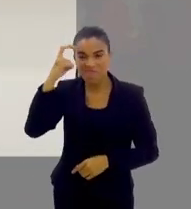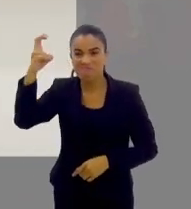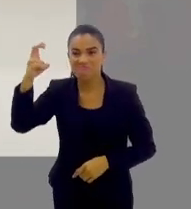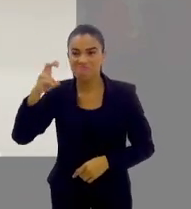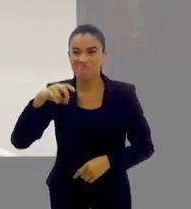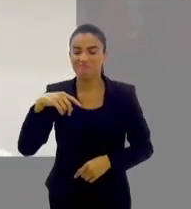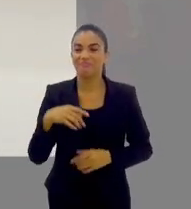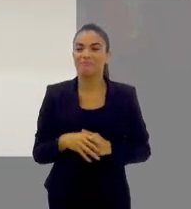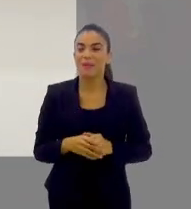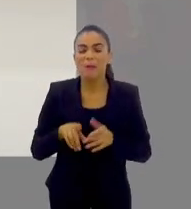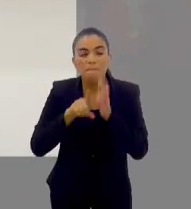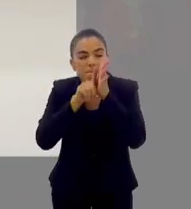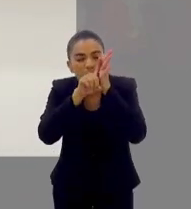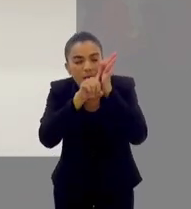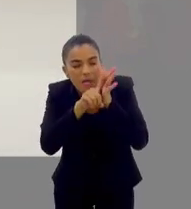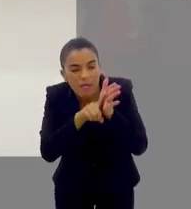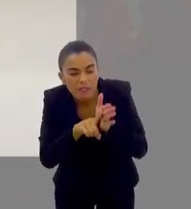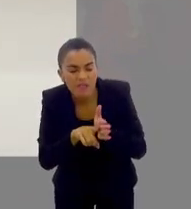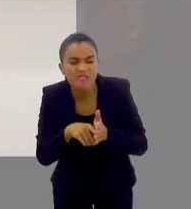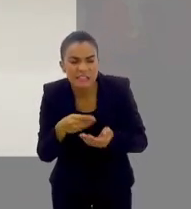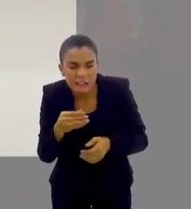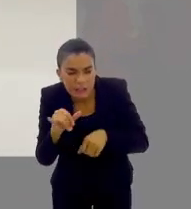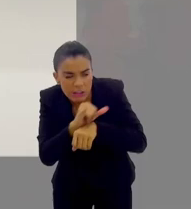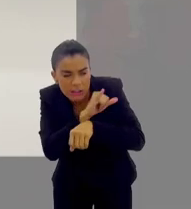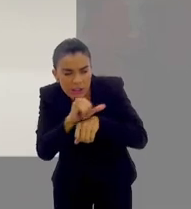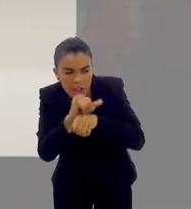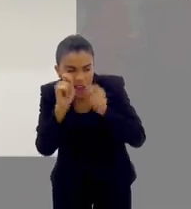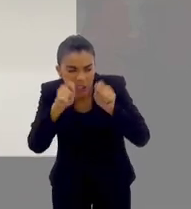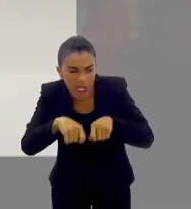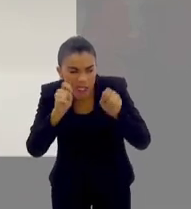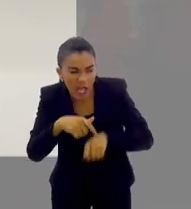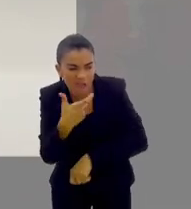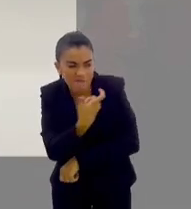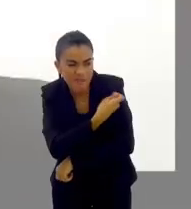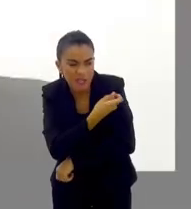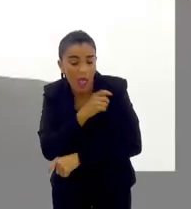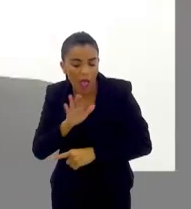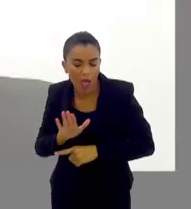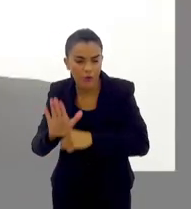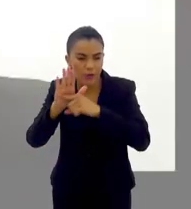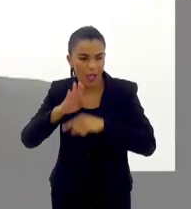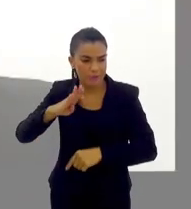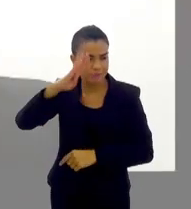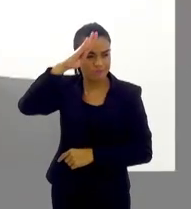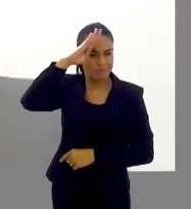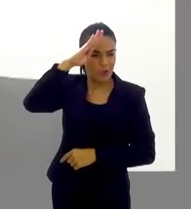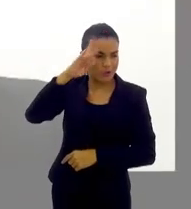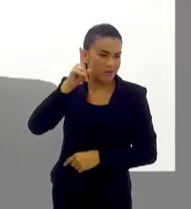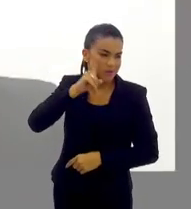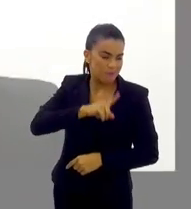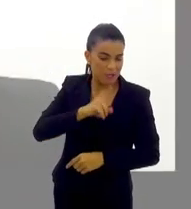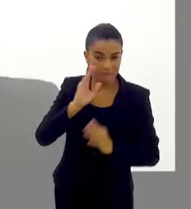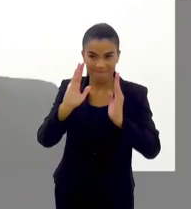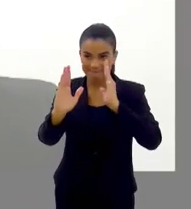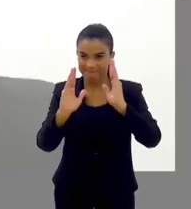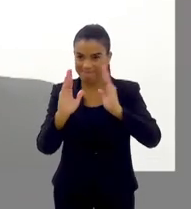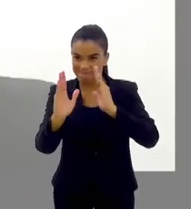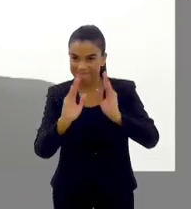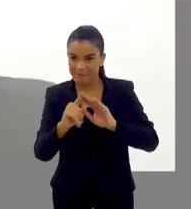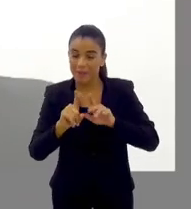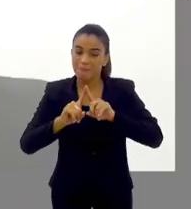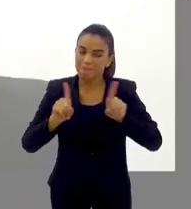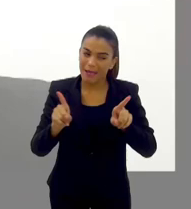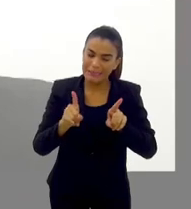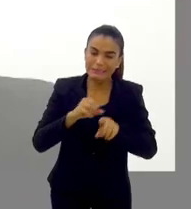gênio aí da vacinação, pesquisava já uma vacina para a dengue para ajudar os soldados americanos nessa